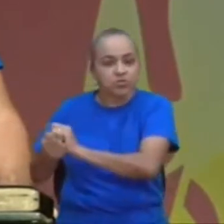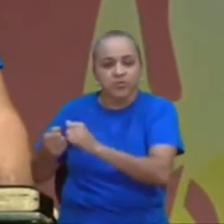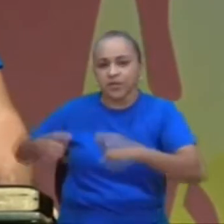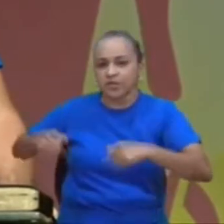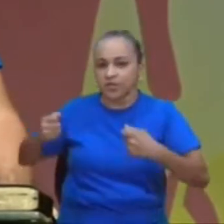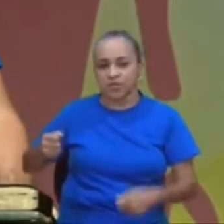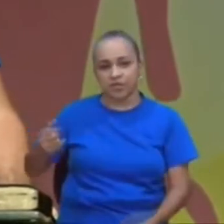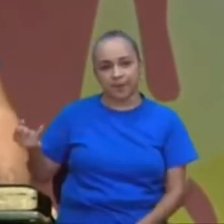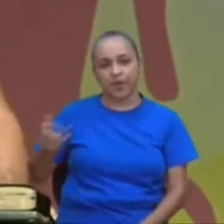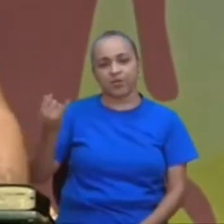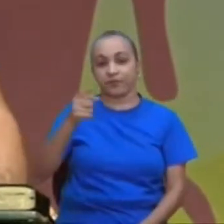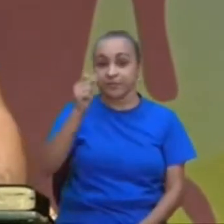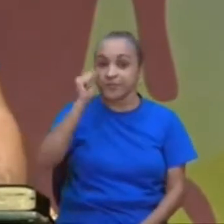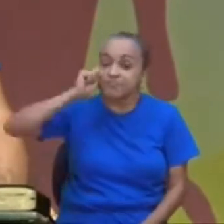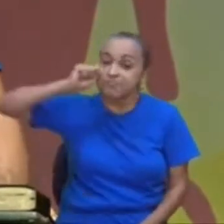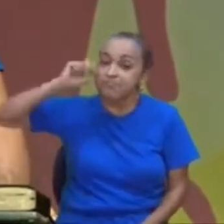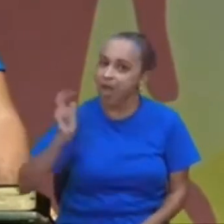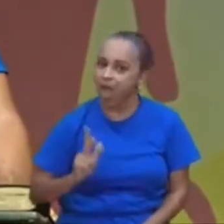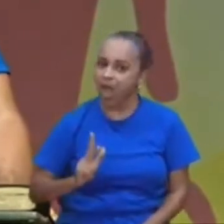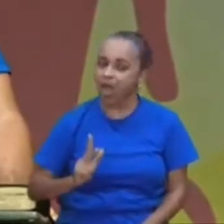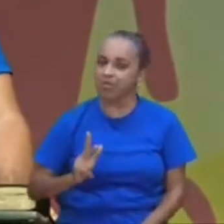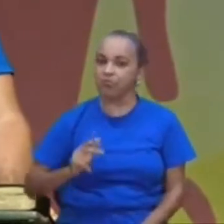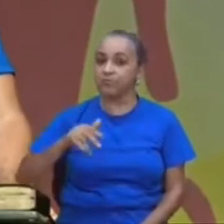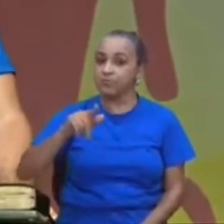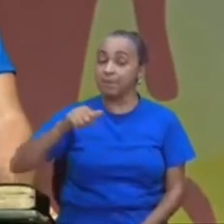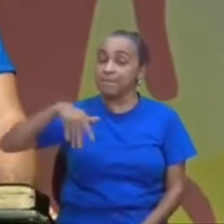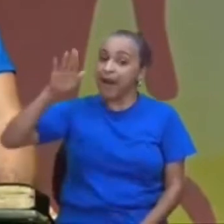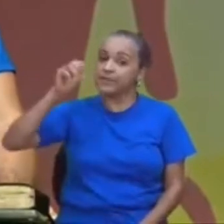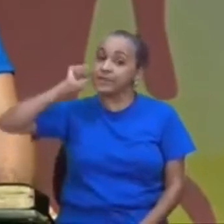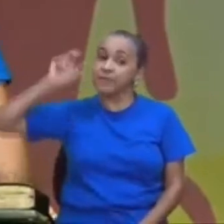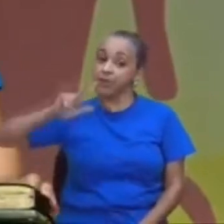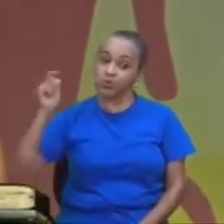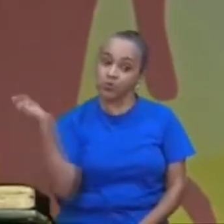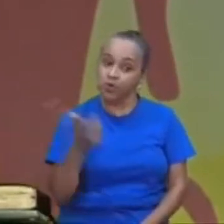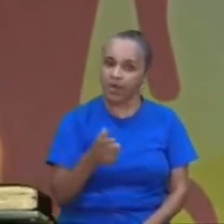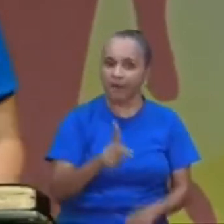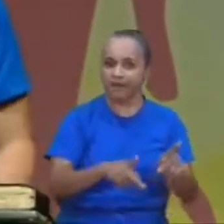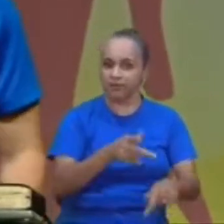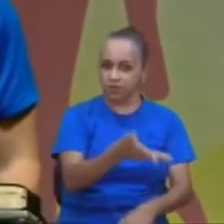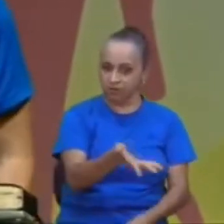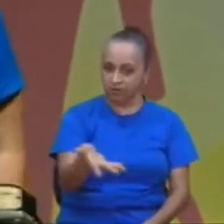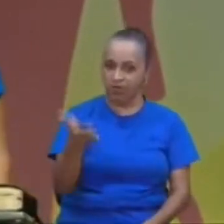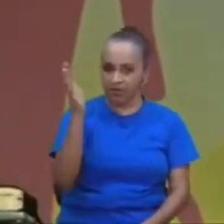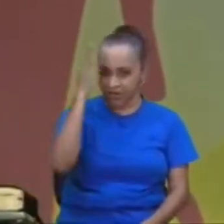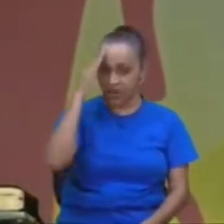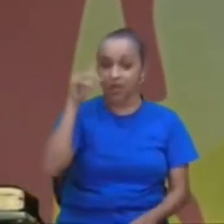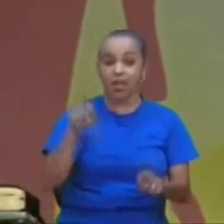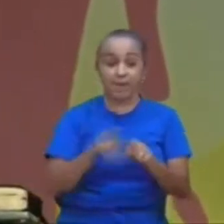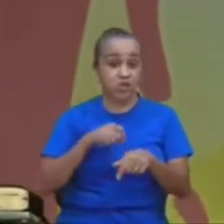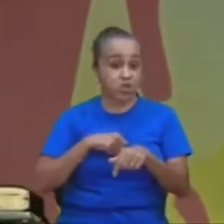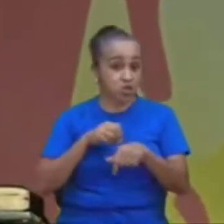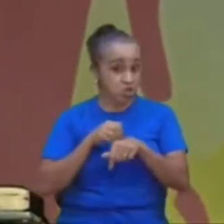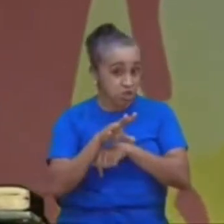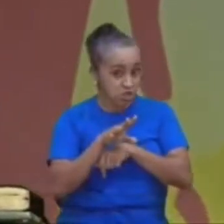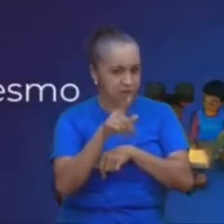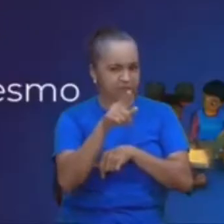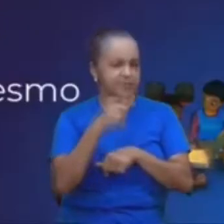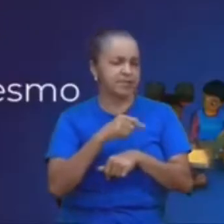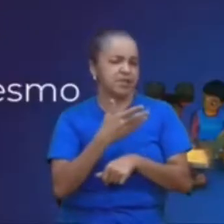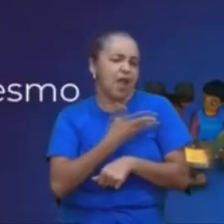você tem que ser esperto, tem que ser esperto, outra dica, tenha um bom network,